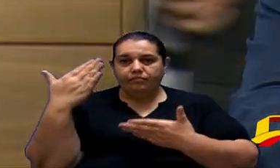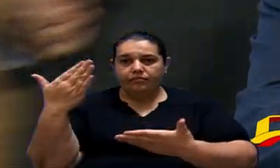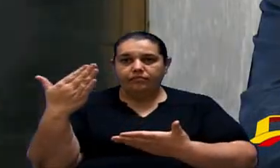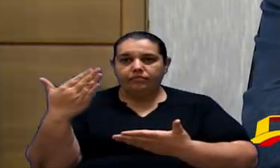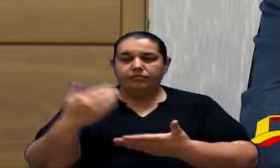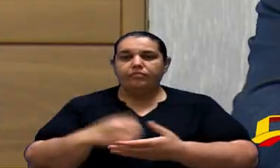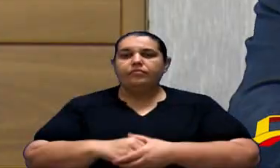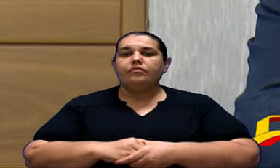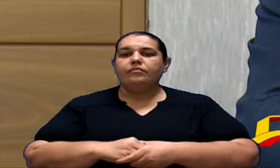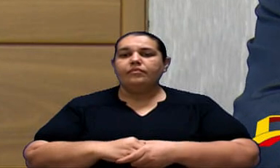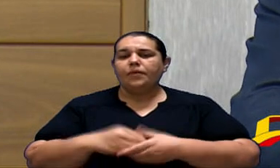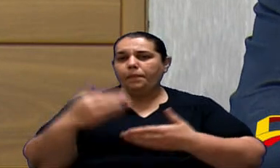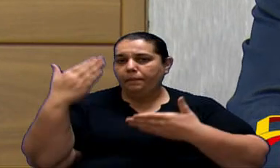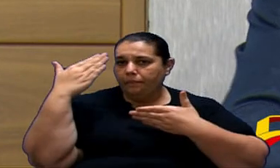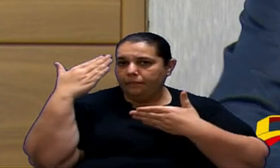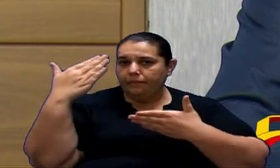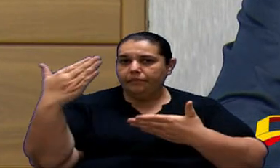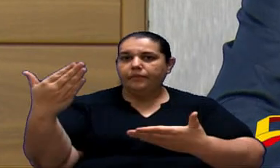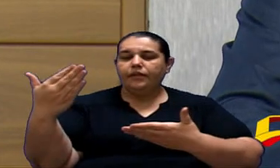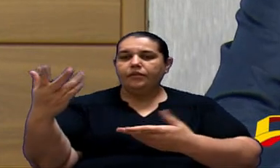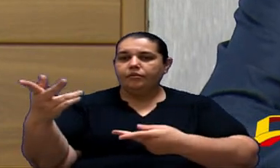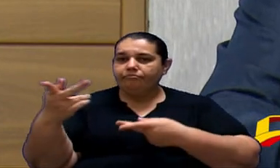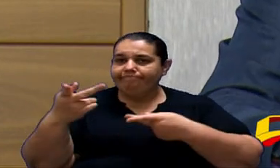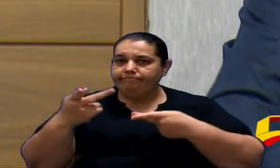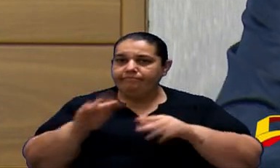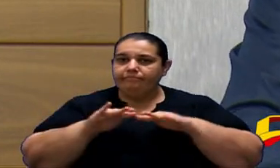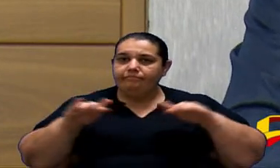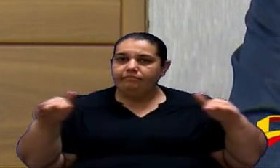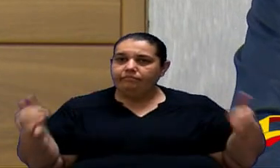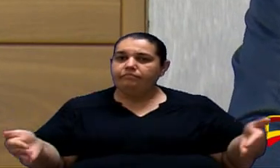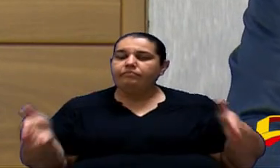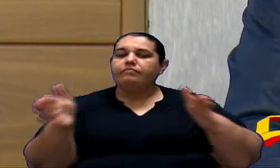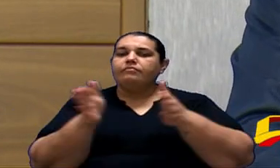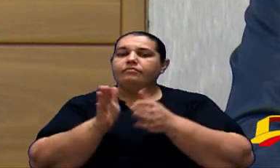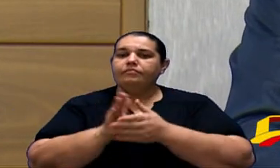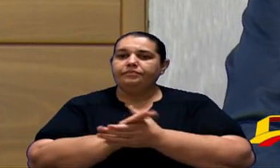E o Ricardo Muito obrigado Por fazer parte da mesa